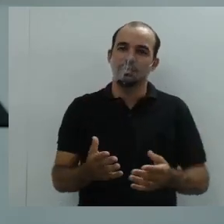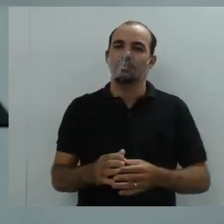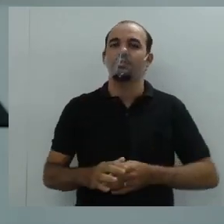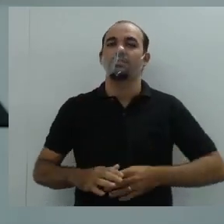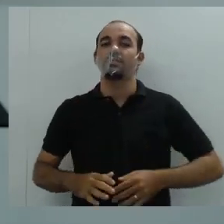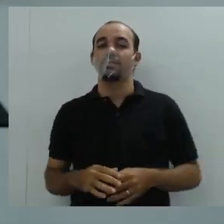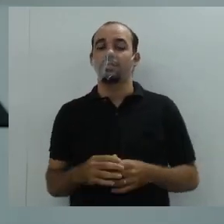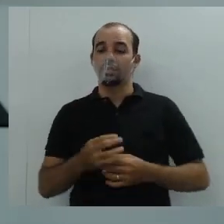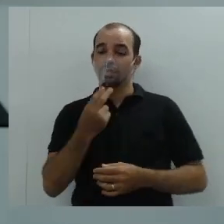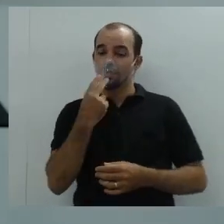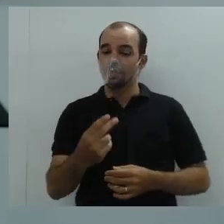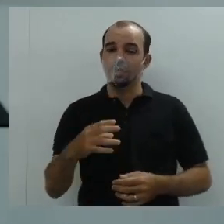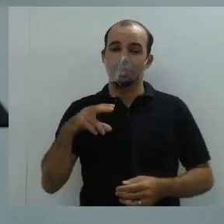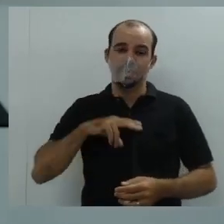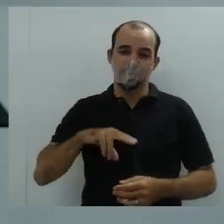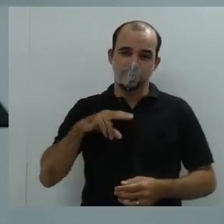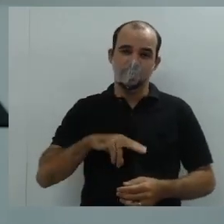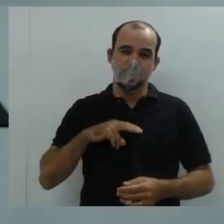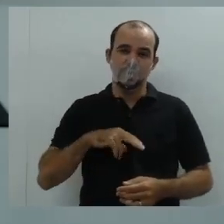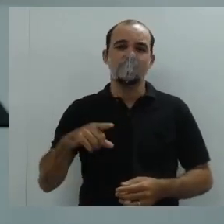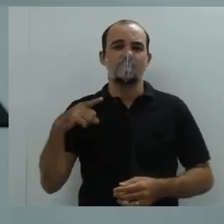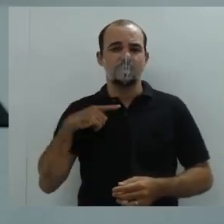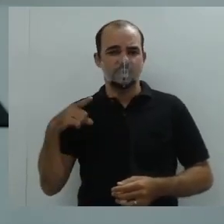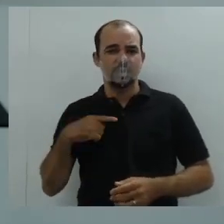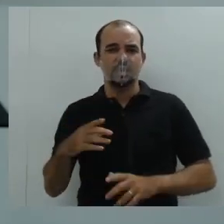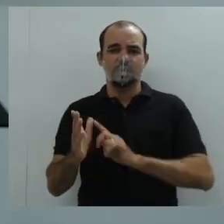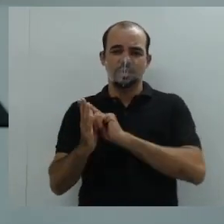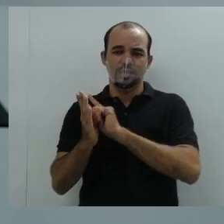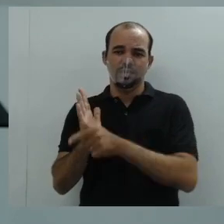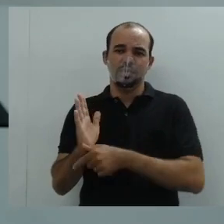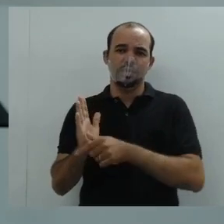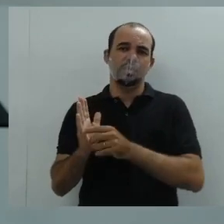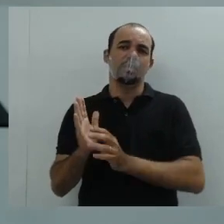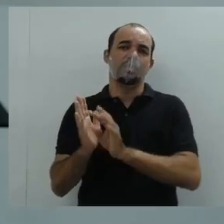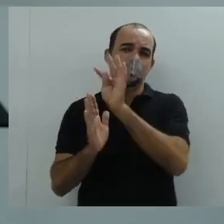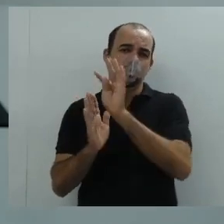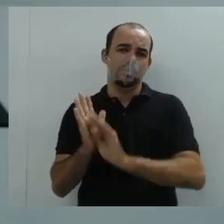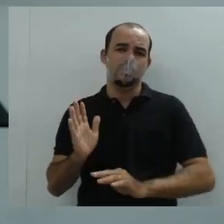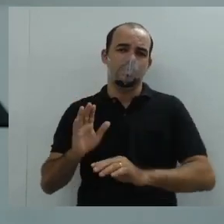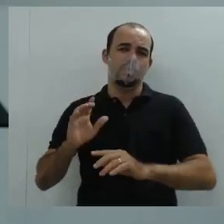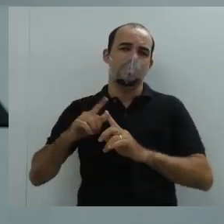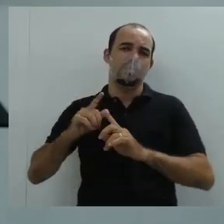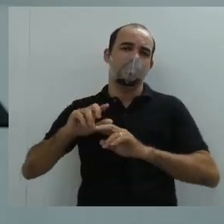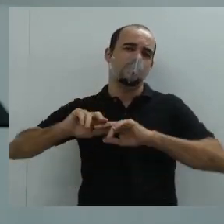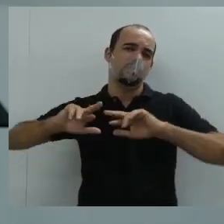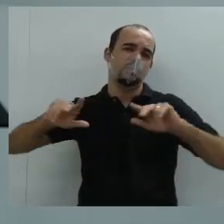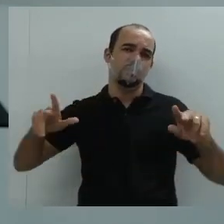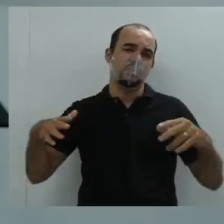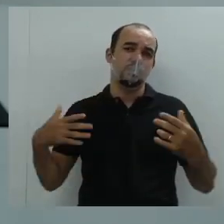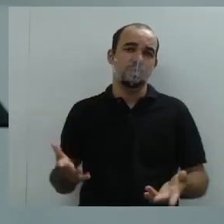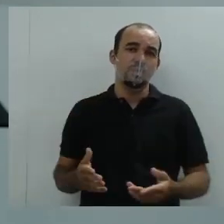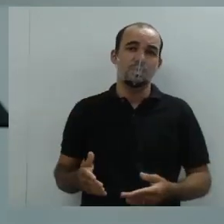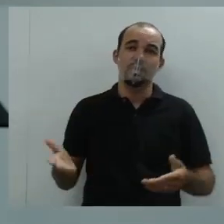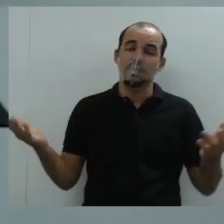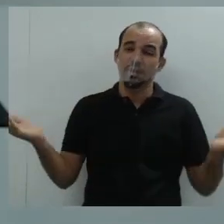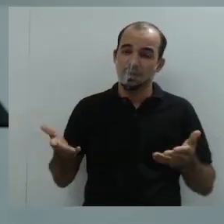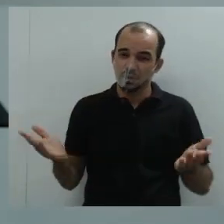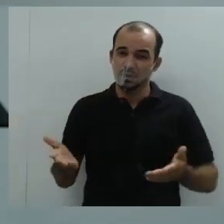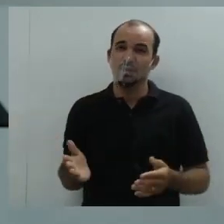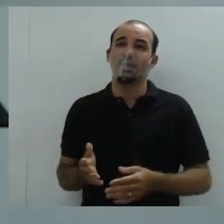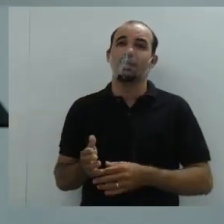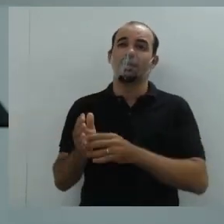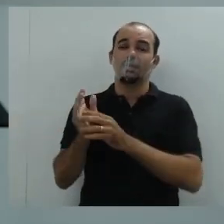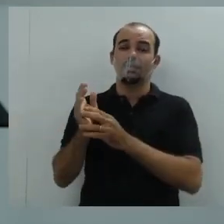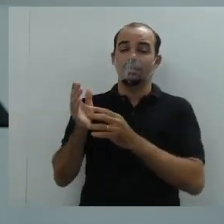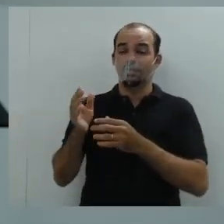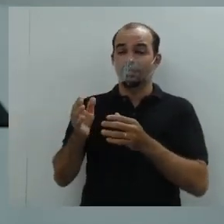textual do abaixo-assinado. No abaixo-assinado, a gente vai aprender como solicitar melhorias,